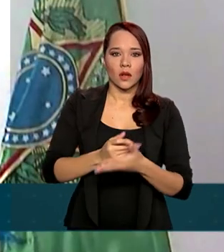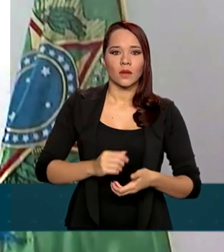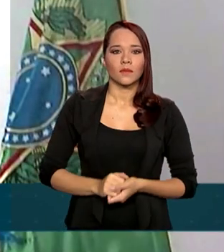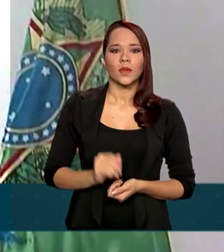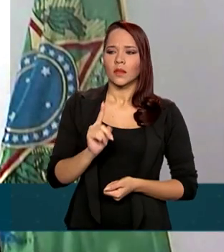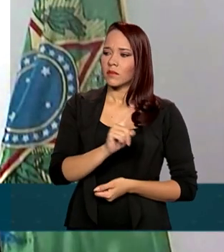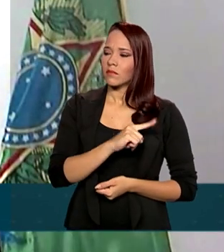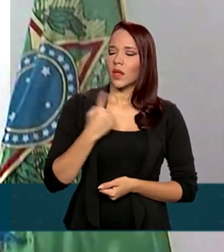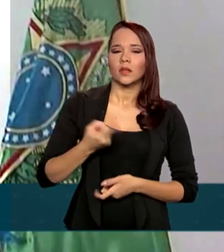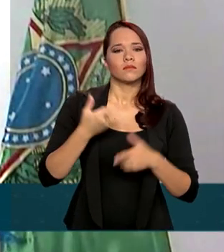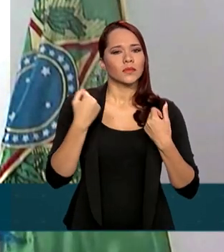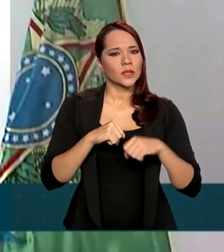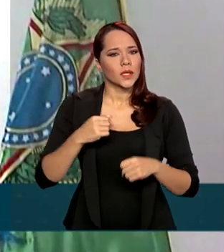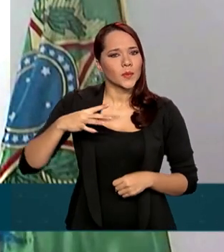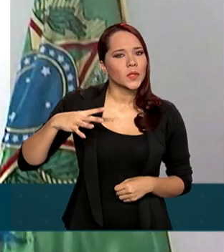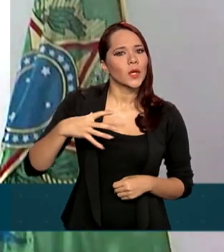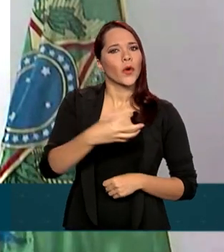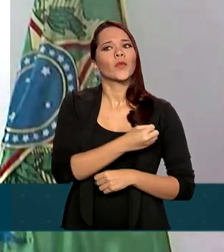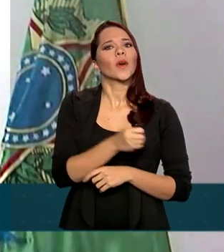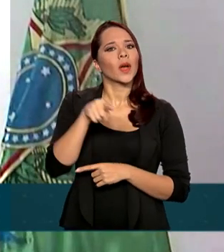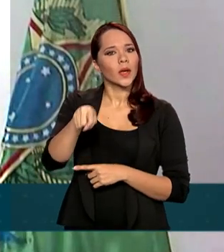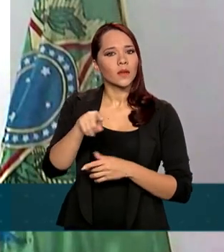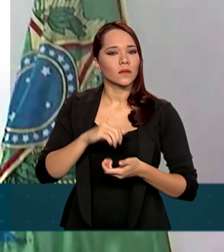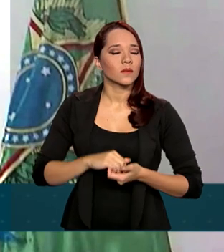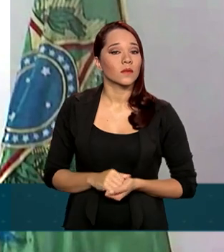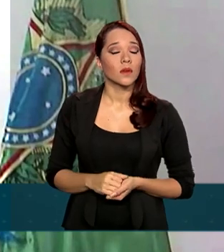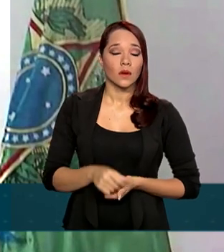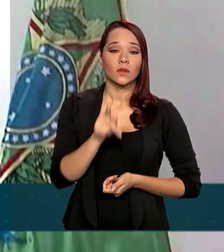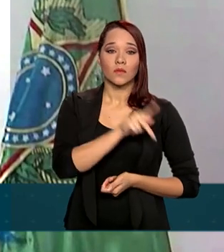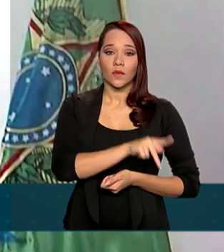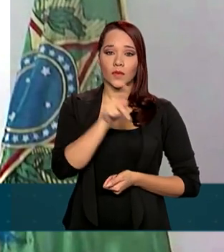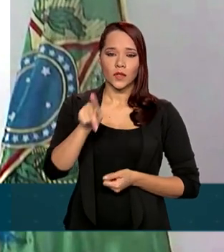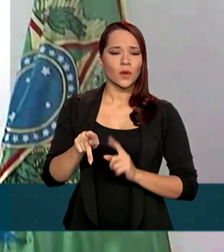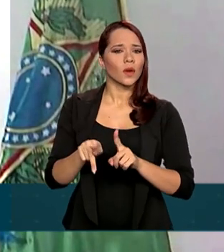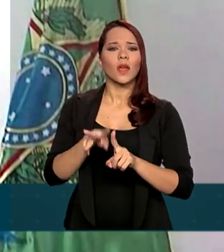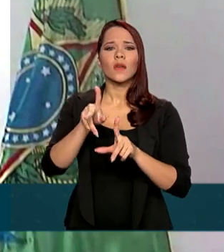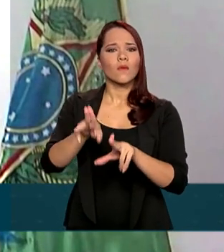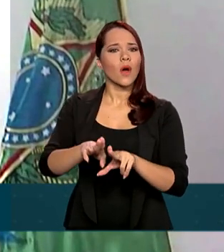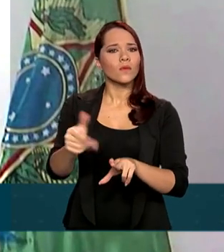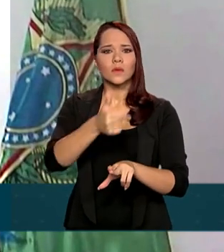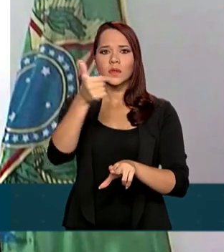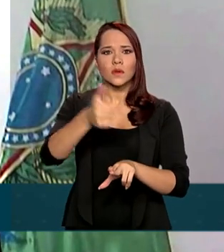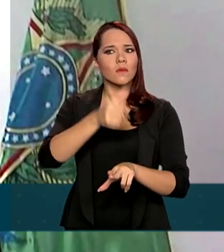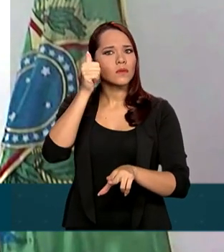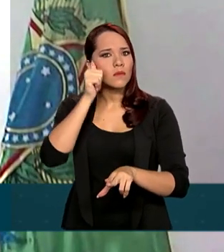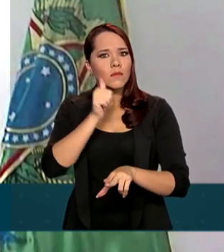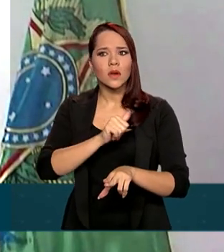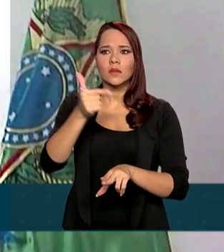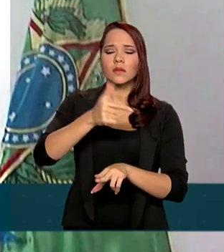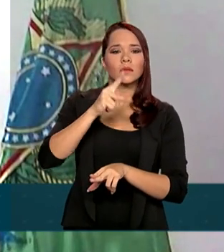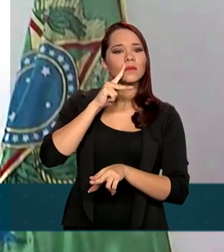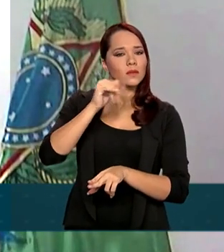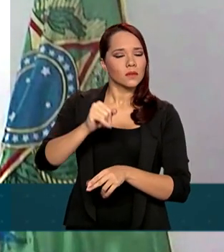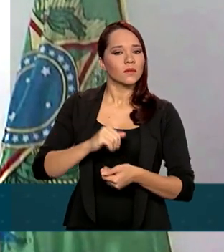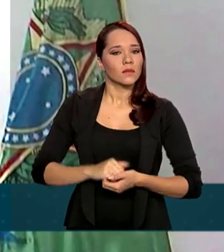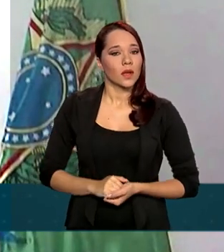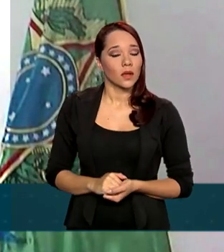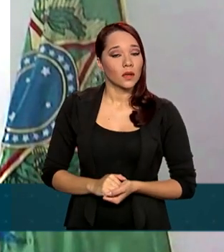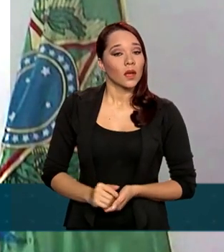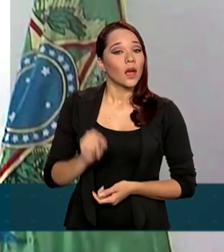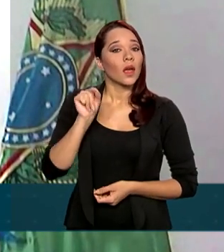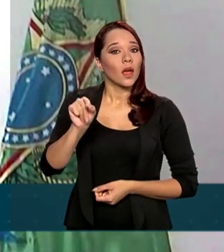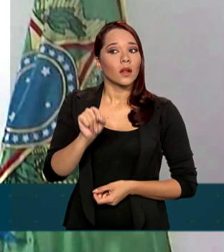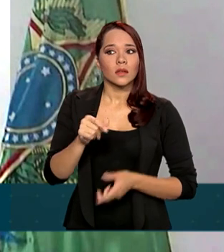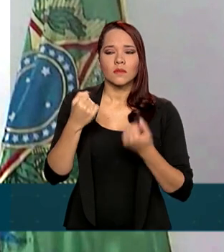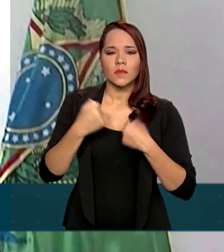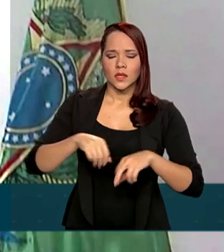resgatar isso daí. Os professores são praticamente os nossos segundos pais. São aqueles que nós